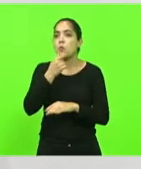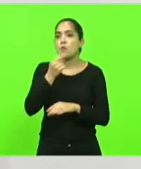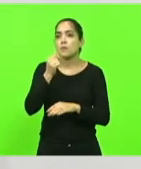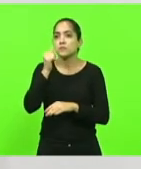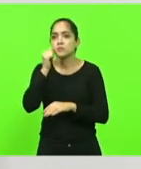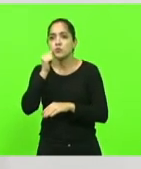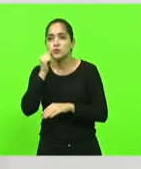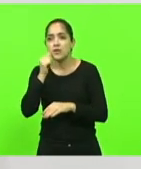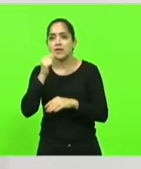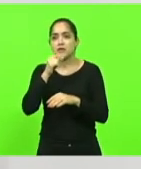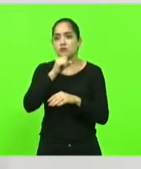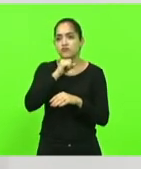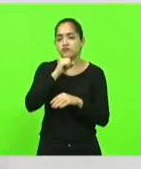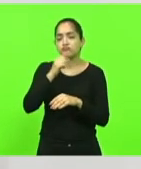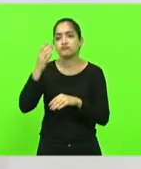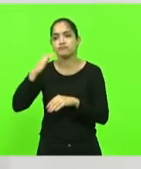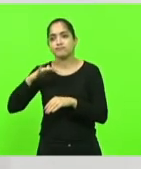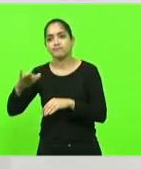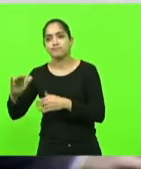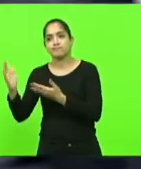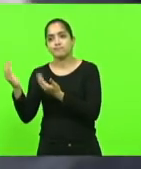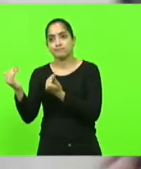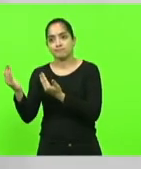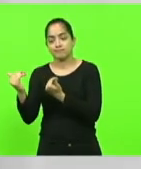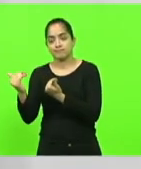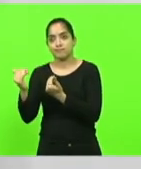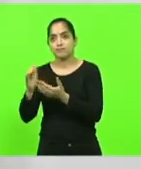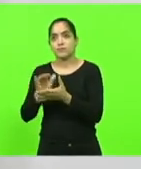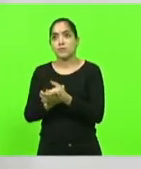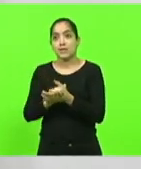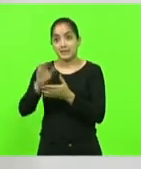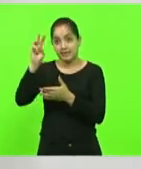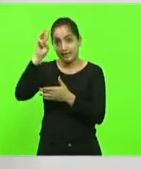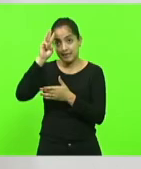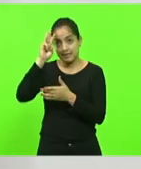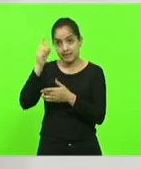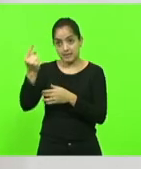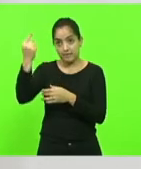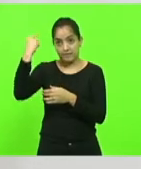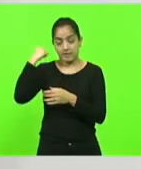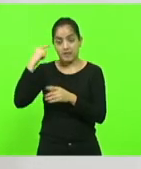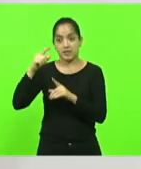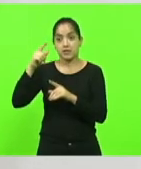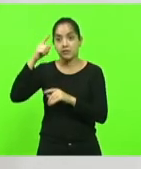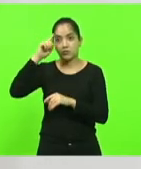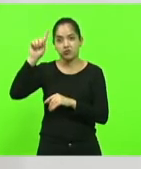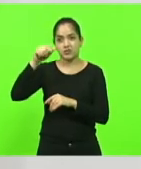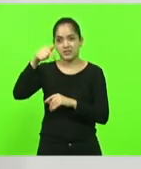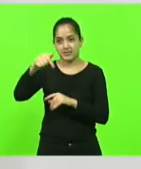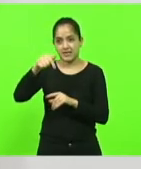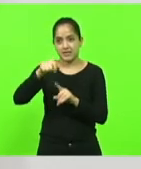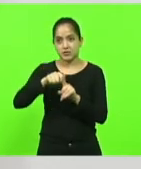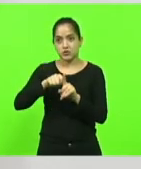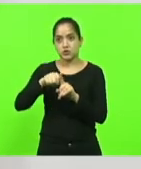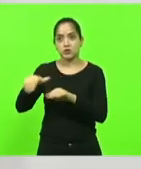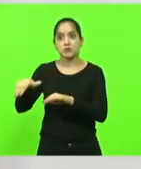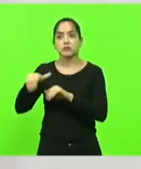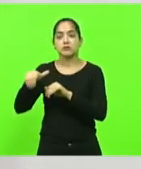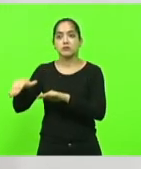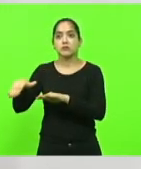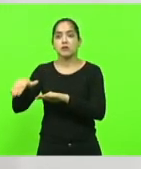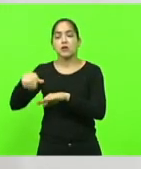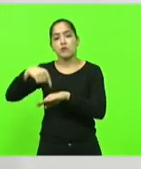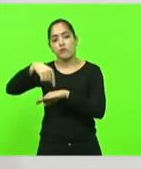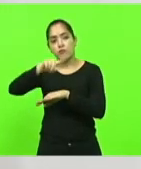velhos, novos, crianças, adolescentes, que na última terça-feira, no dia 7, se abstiveram do conforto do lar.